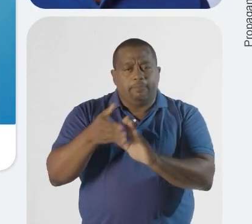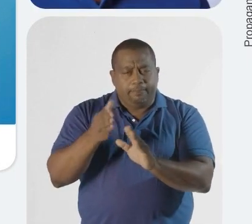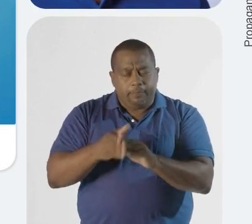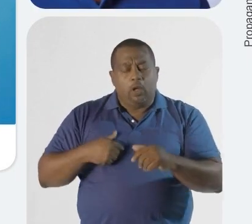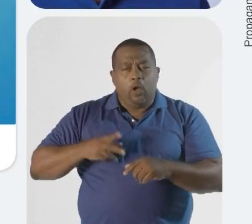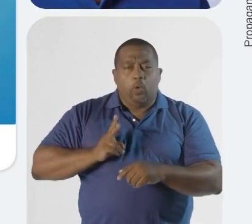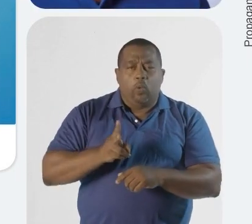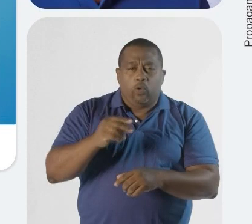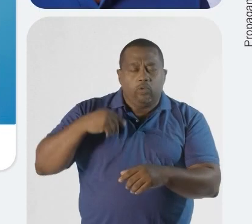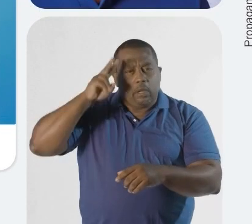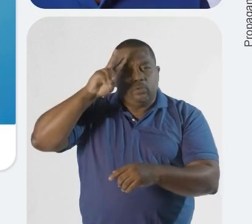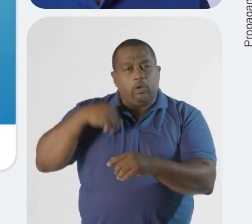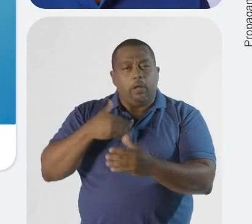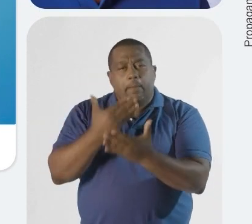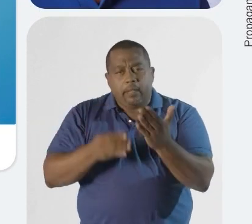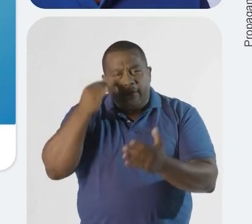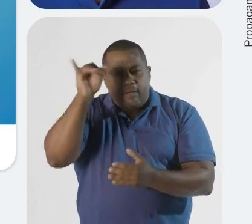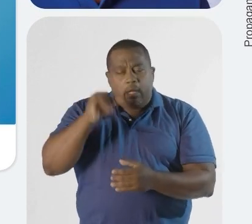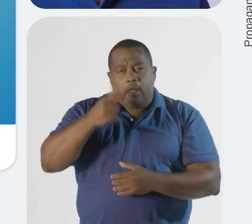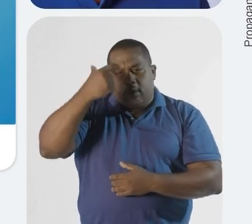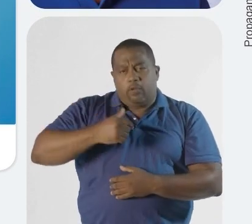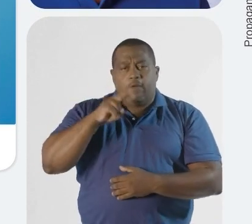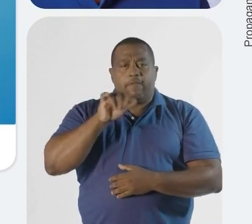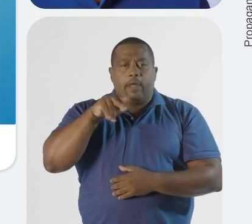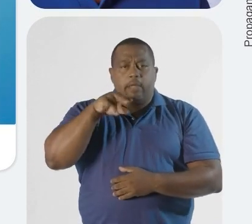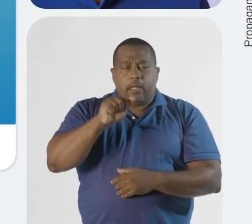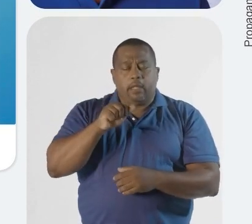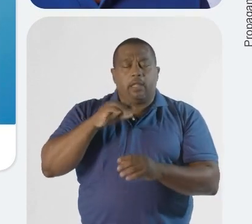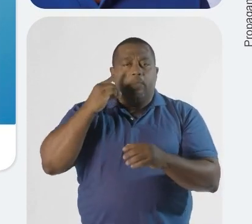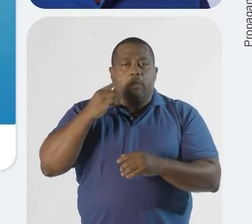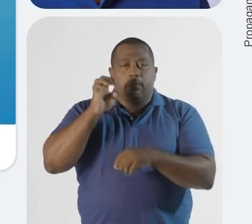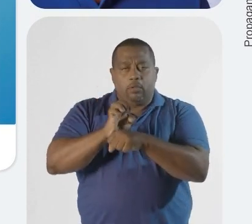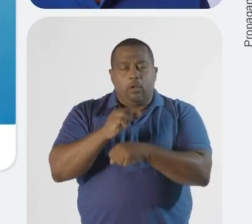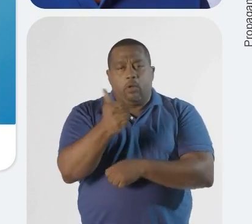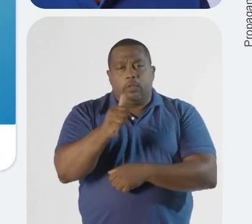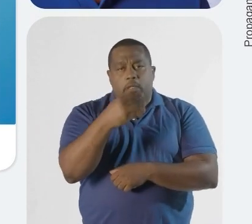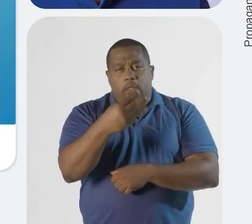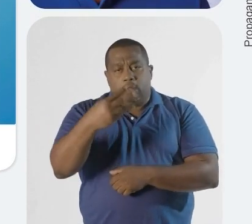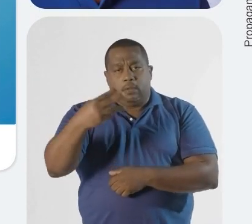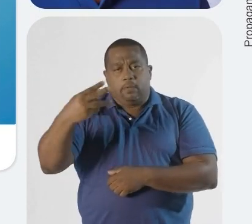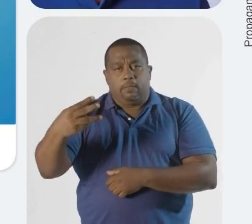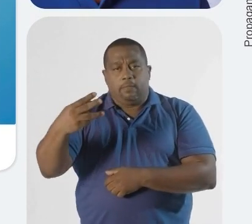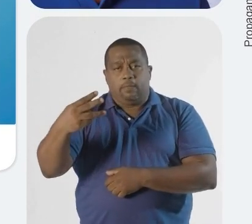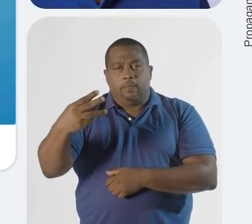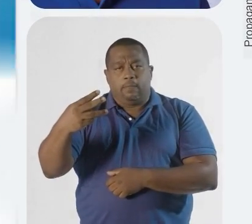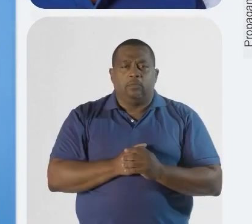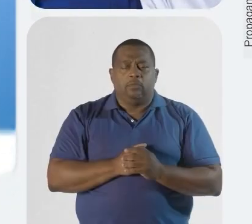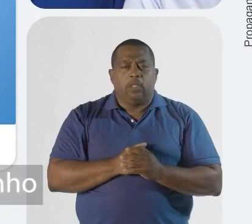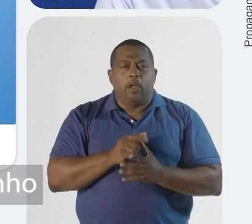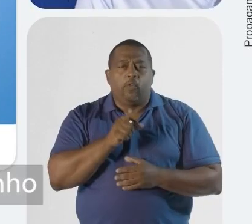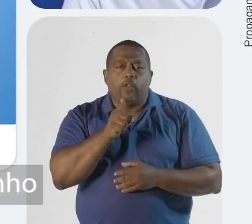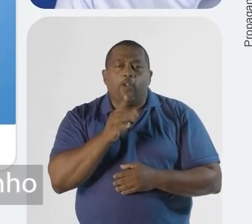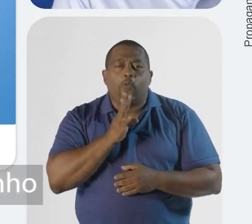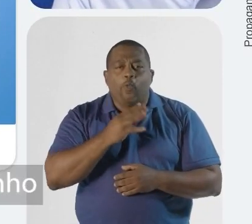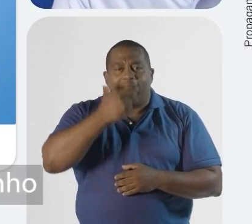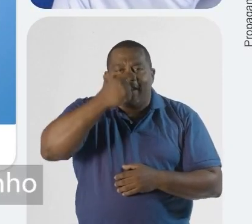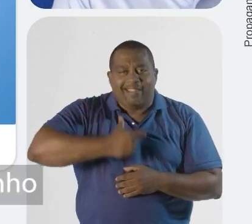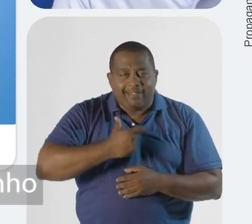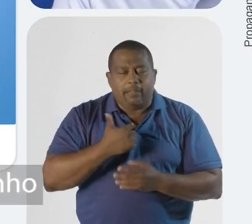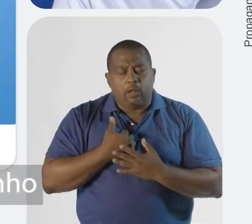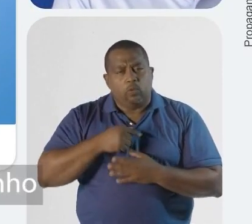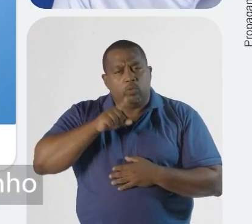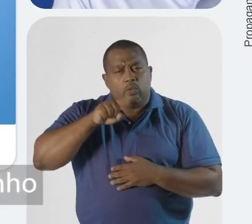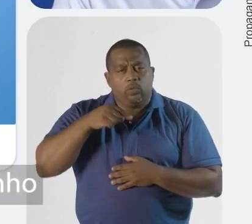comunidades vulneráveis. O legado não pode morrer. Sou Vânia do irmão Lázaro, deputada estadual 11333. Você já me